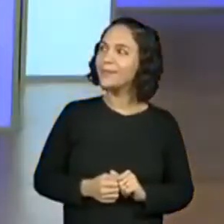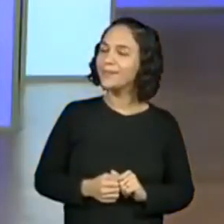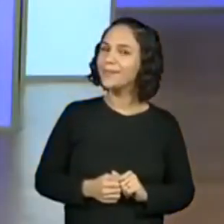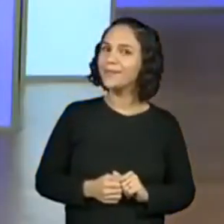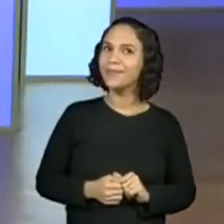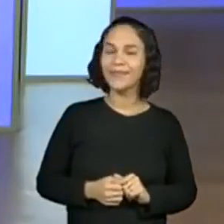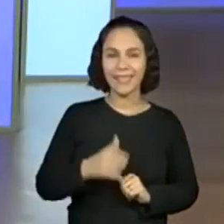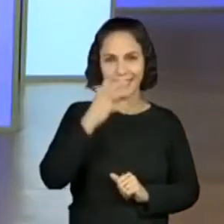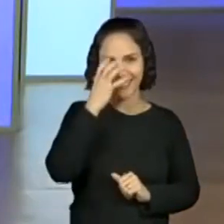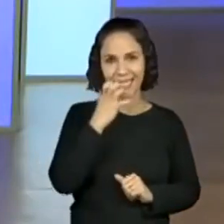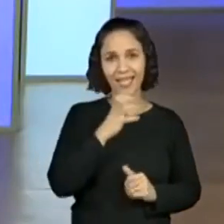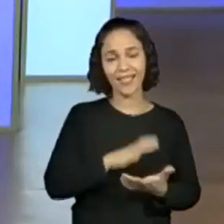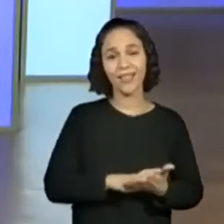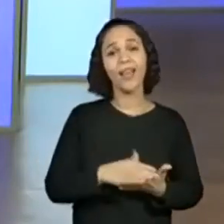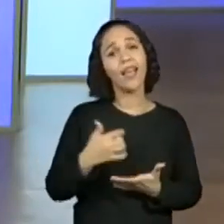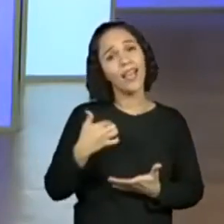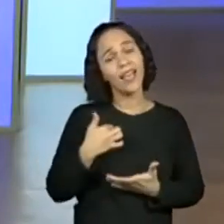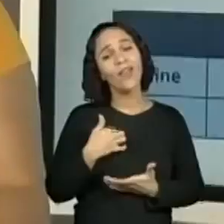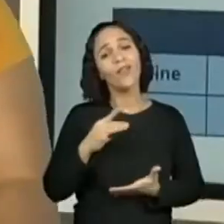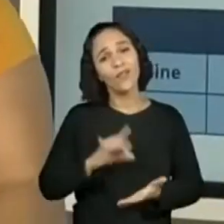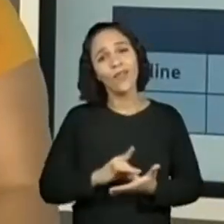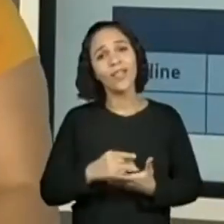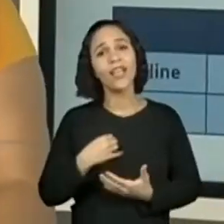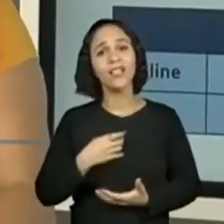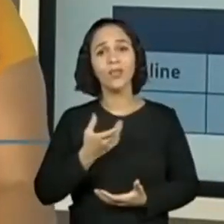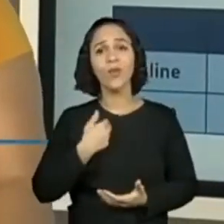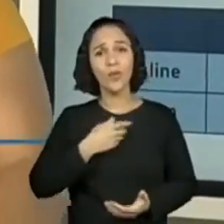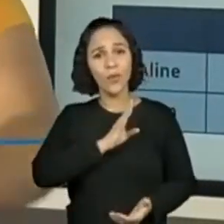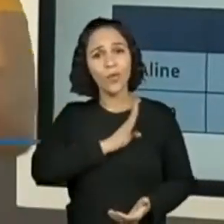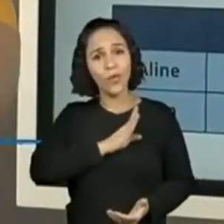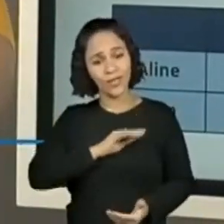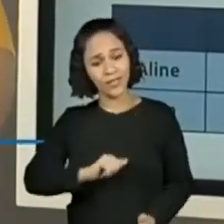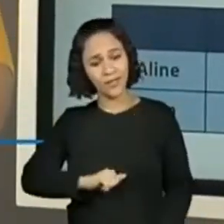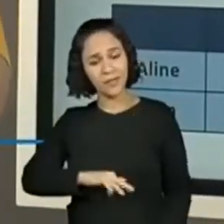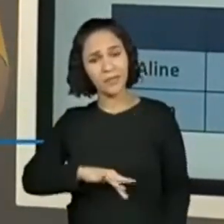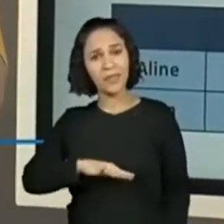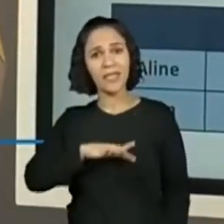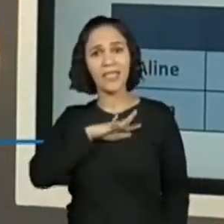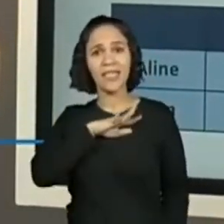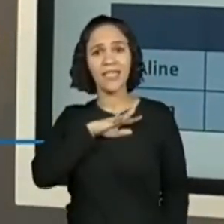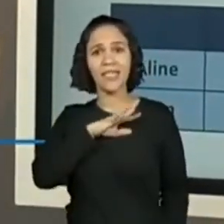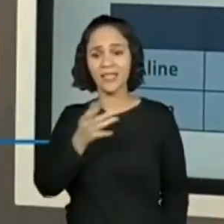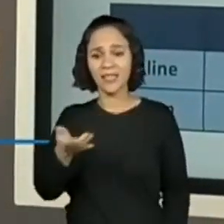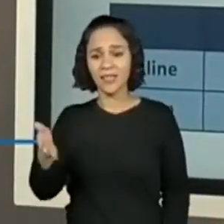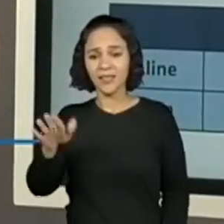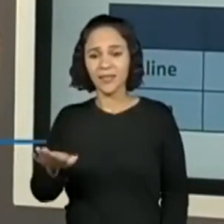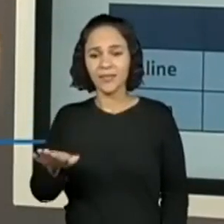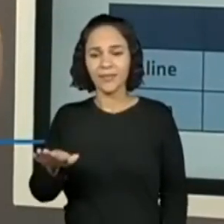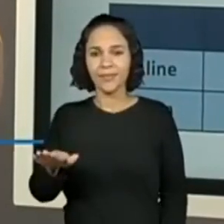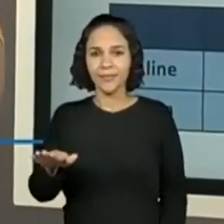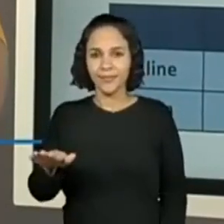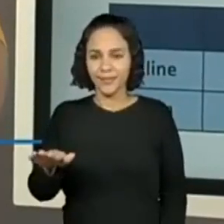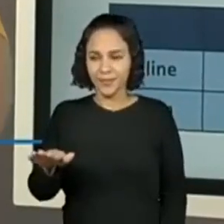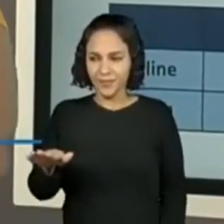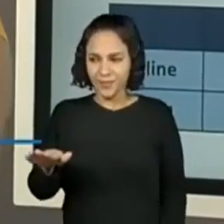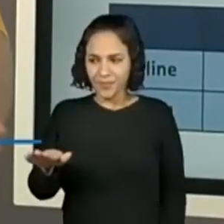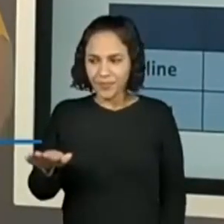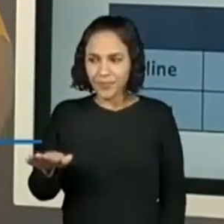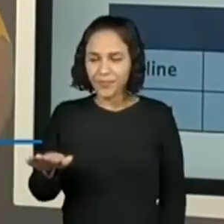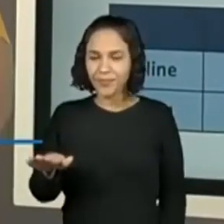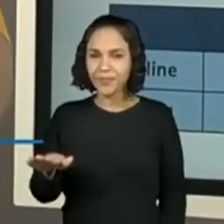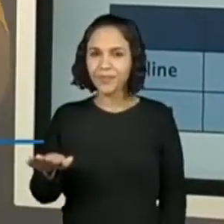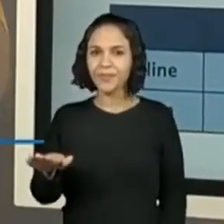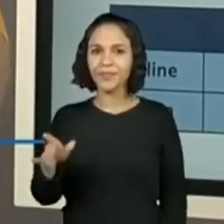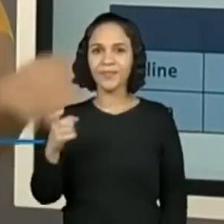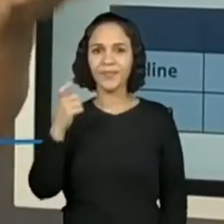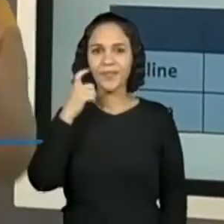É sério, eu venho sempre com muitas esperanças, muitas. Aí no primeiro jogo que a gente tem que definir quem é que vai pegar, que bala, que